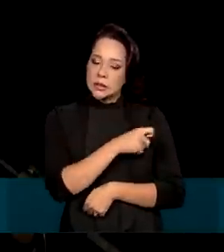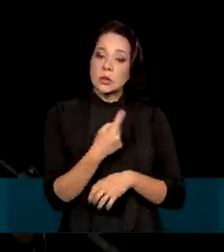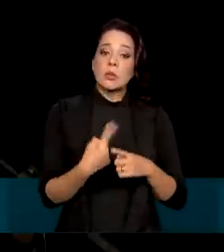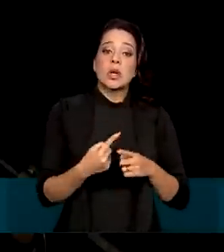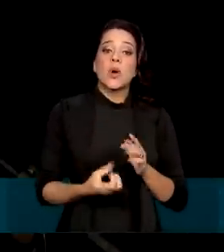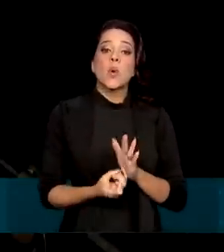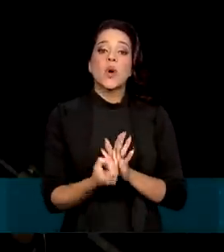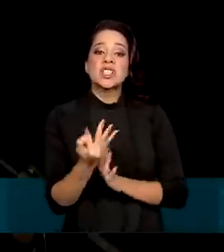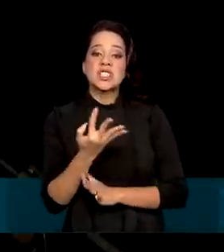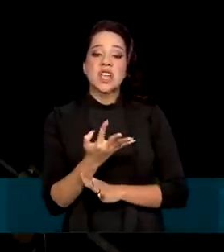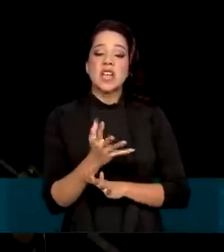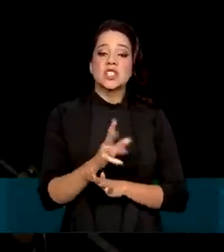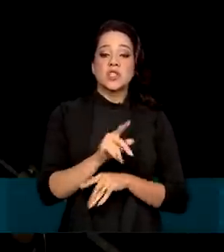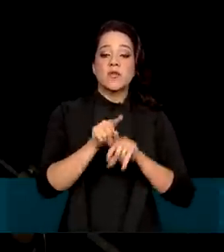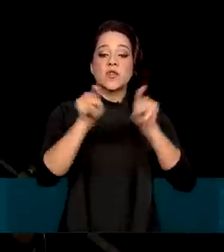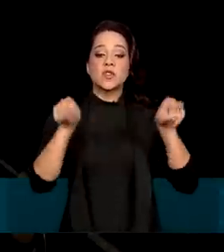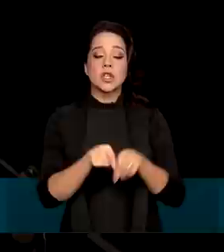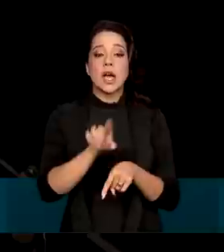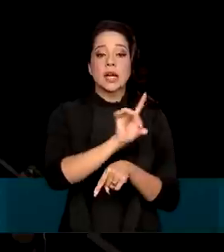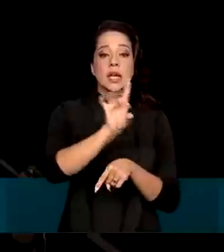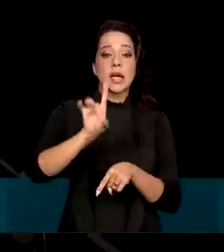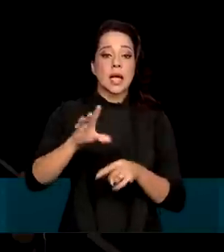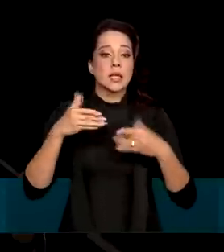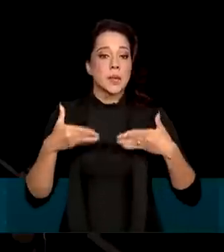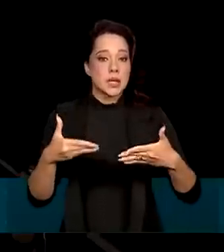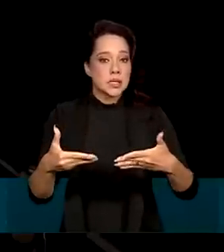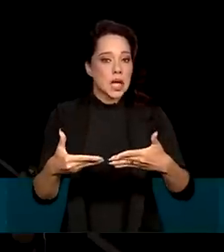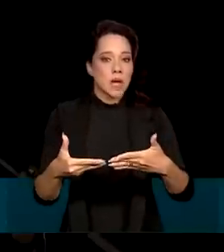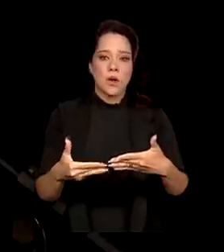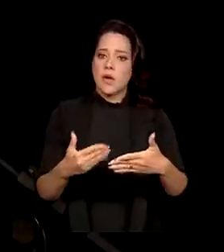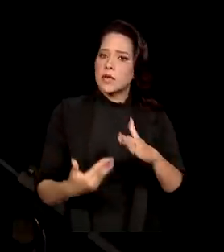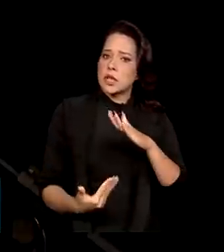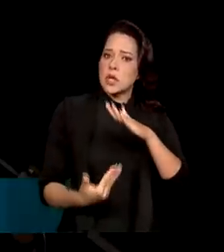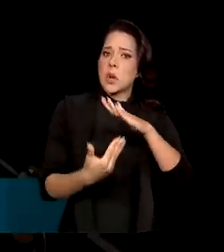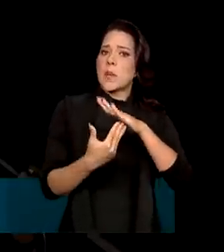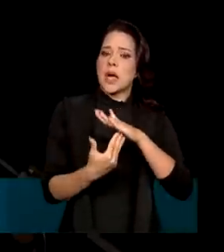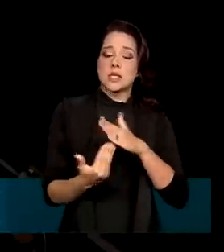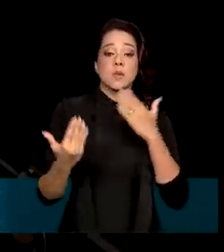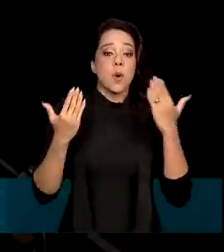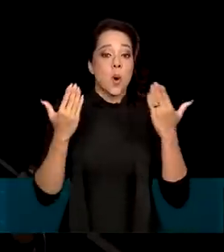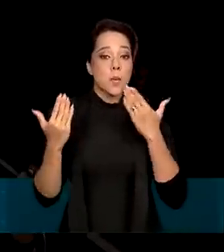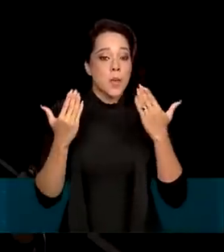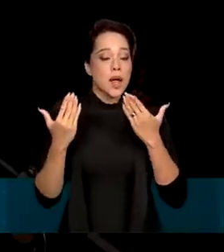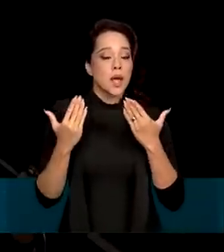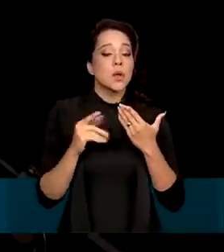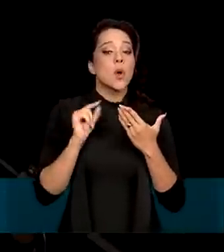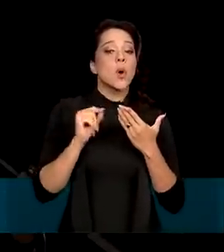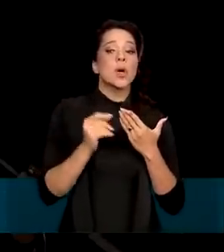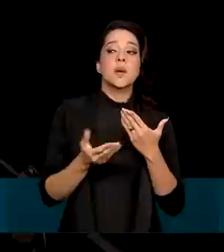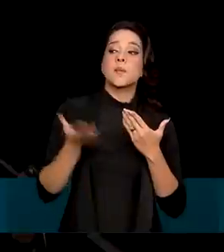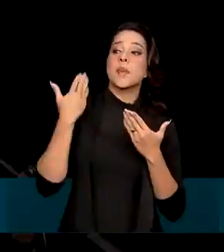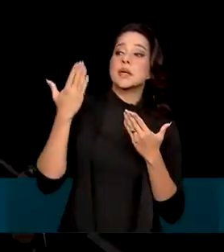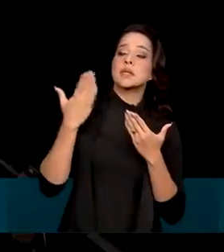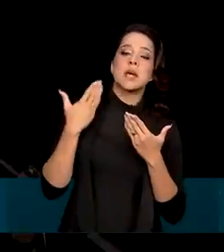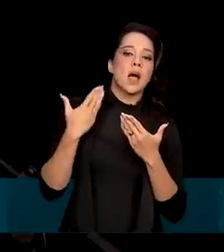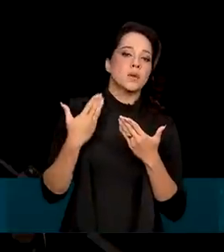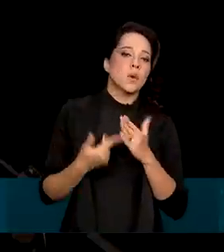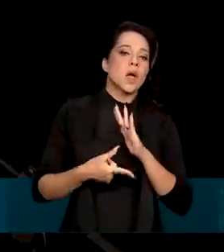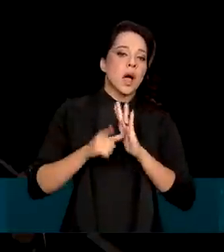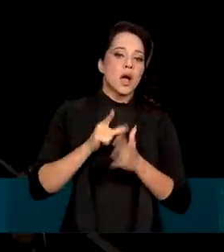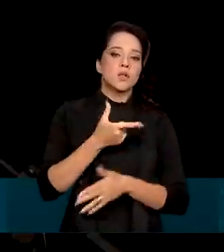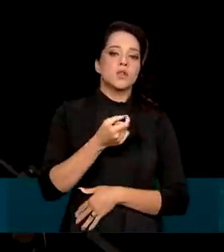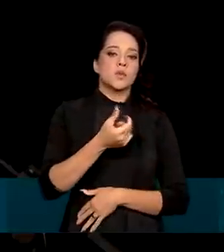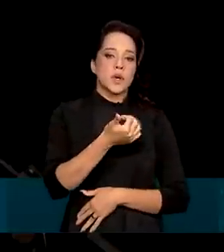quantidade de funcionários em cada ministério será no máximo comparada ao que eram os ministros em